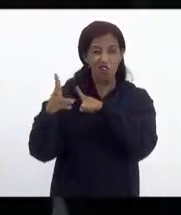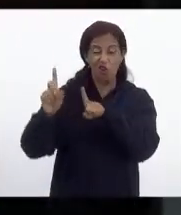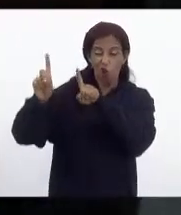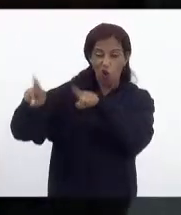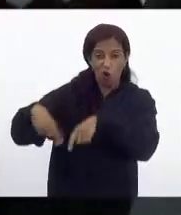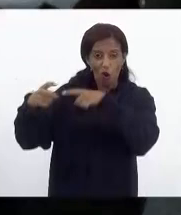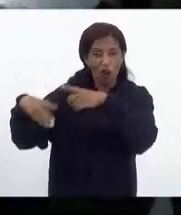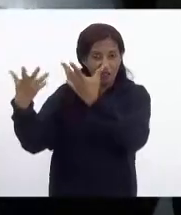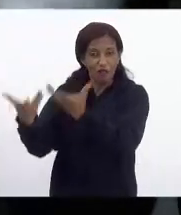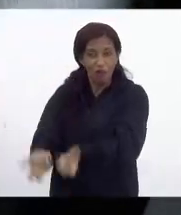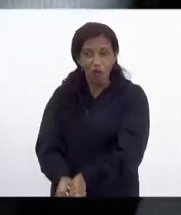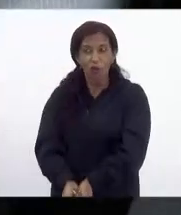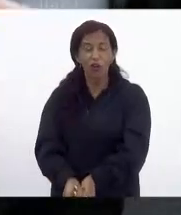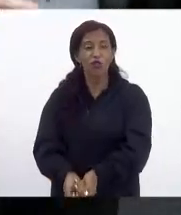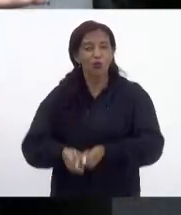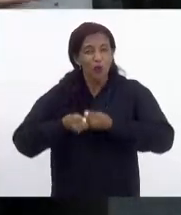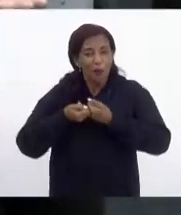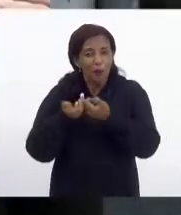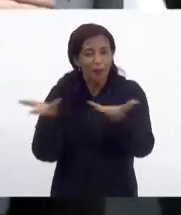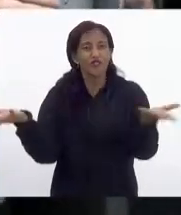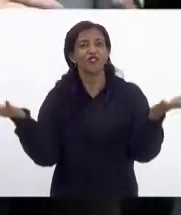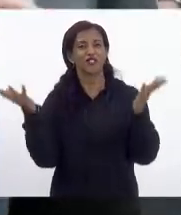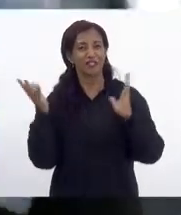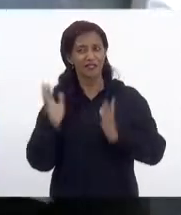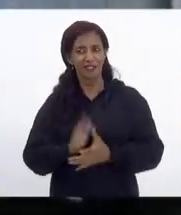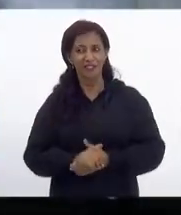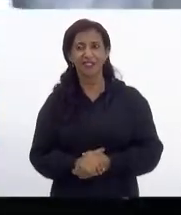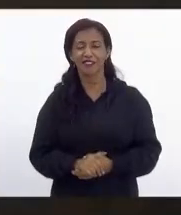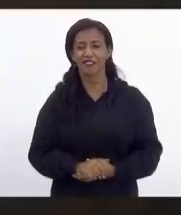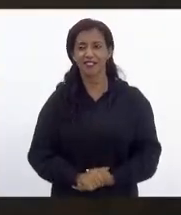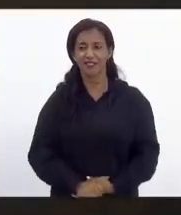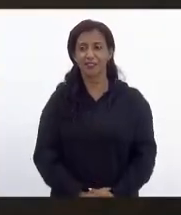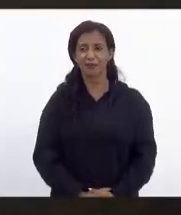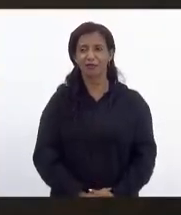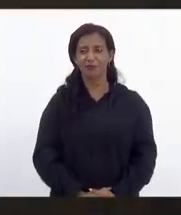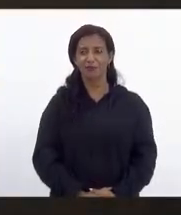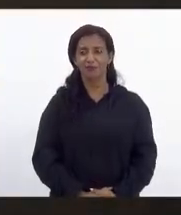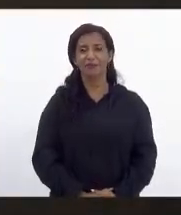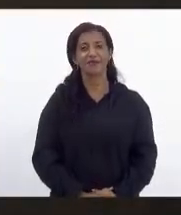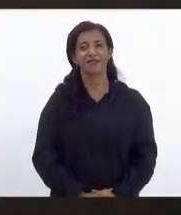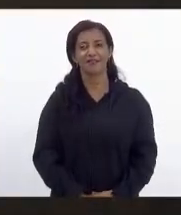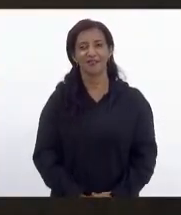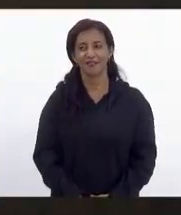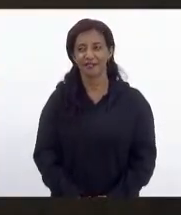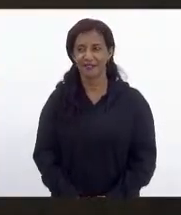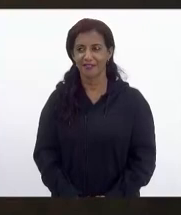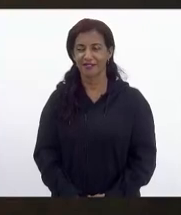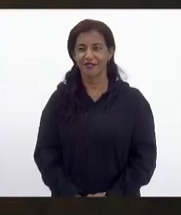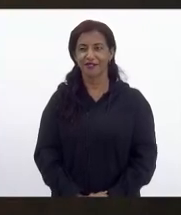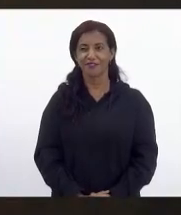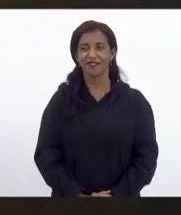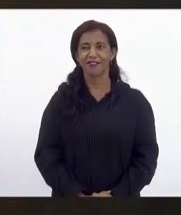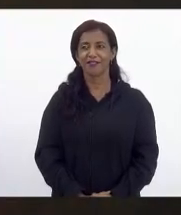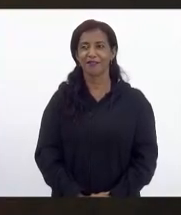acolhedora para abastecer a Serraza. Está feito o registro, deputado Lestal.